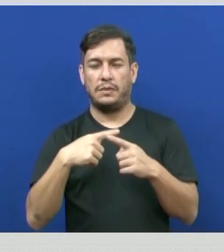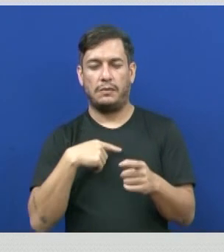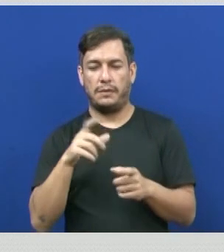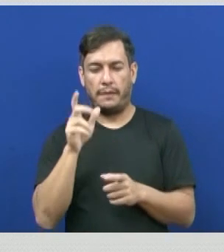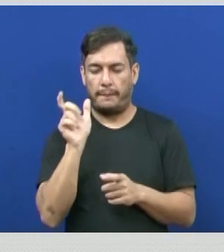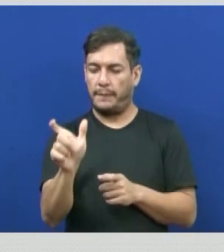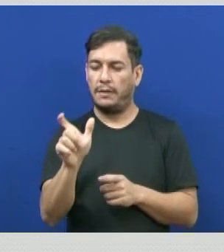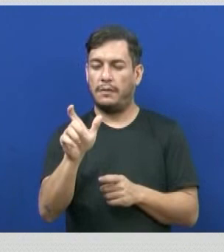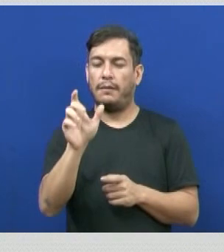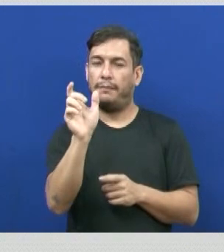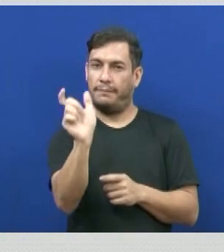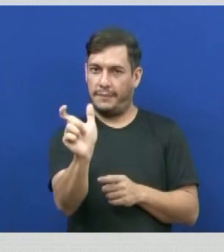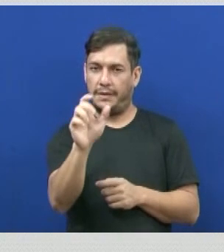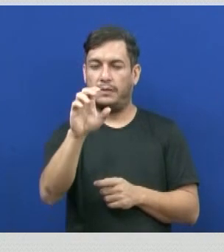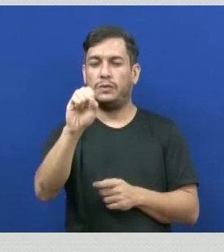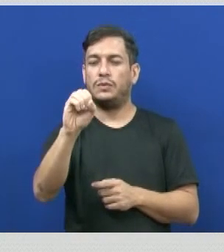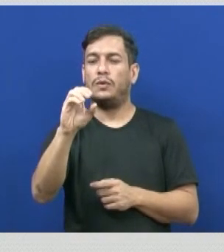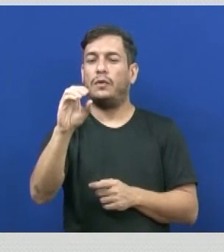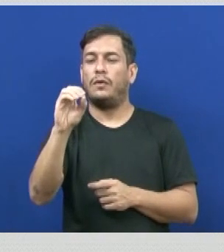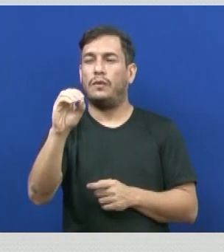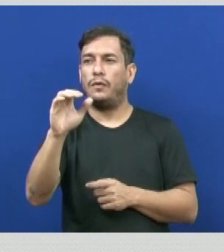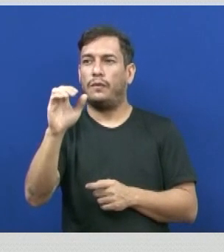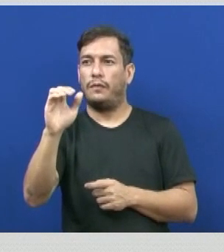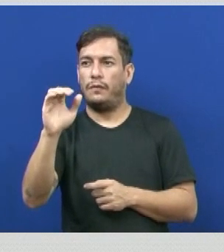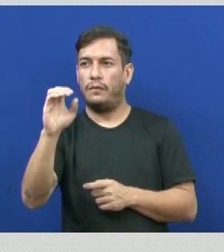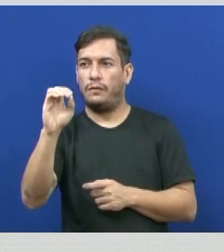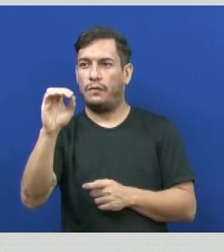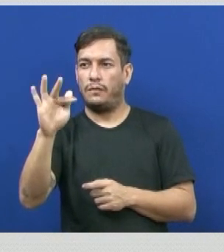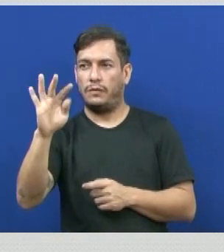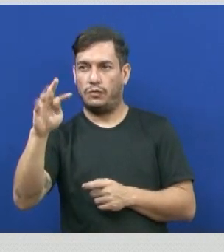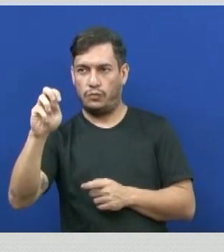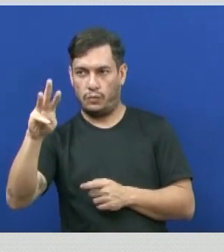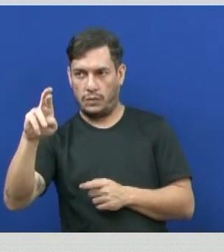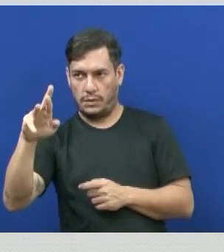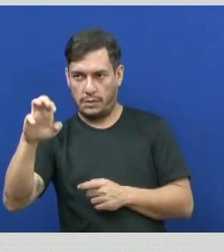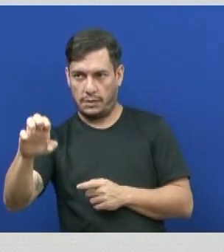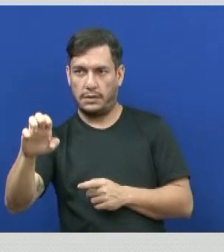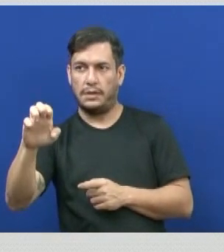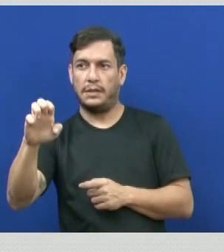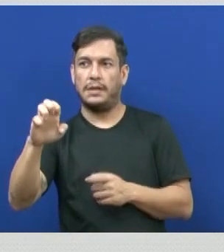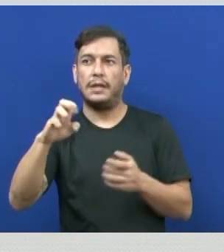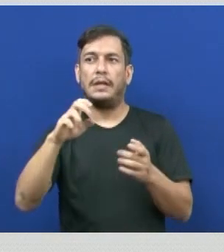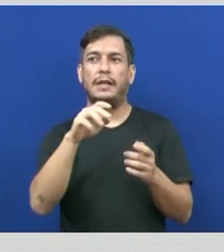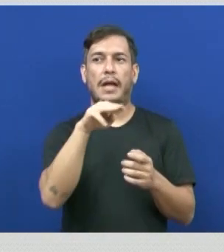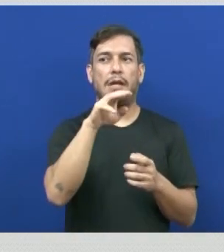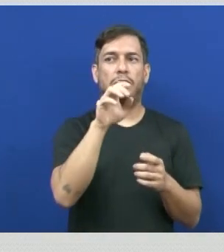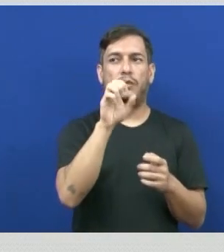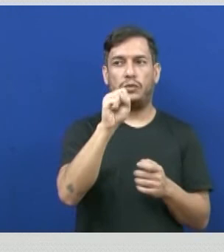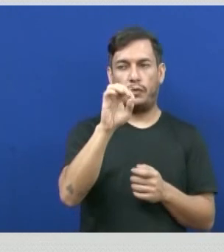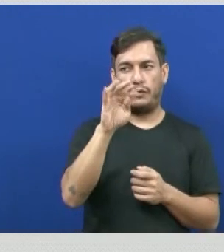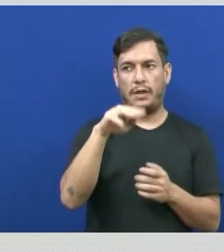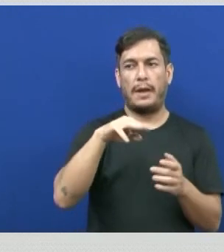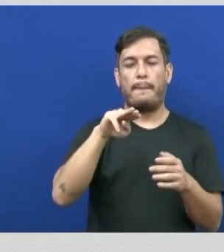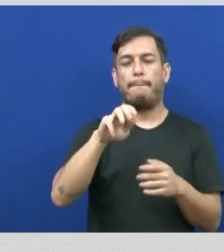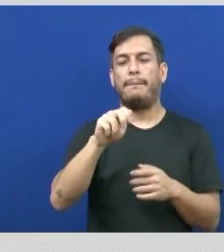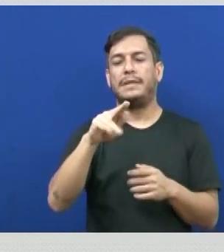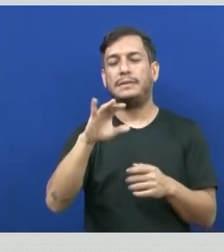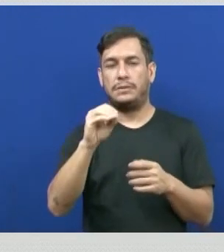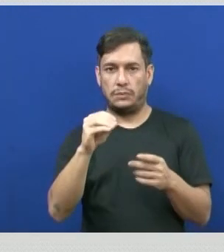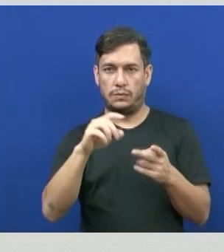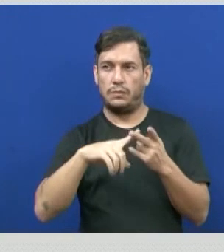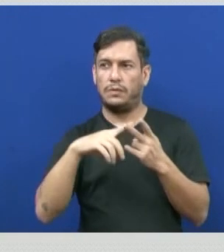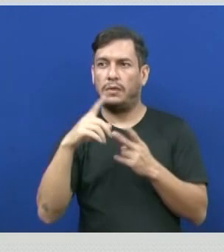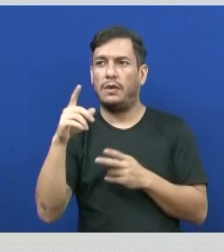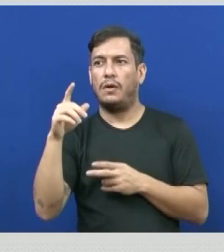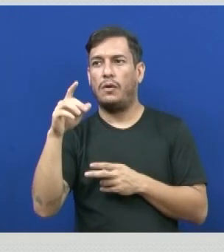palavra software e divido ela ao meio, nós temos soft, que quer dizer macio, e nós temos where, que quer dizer utensílio